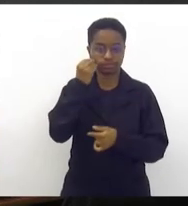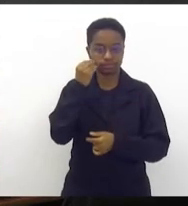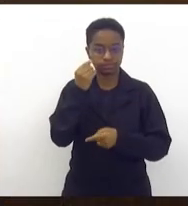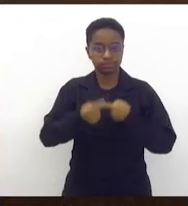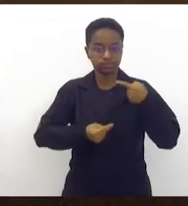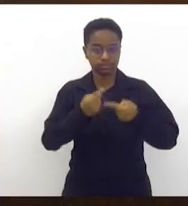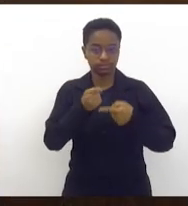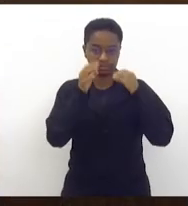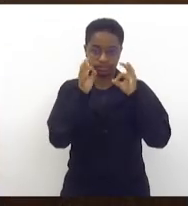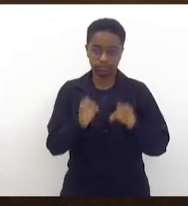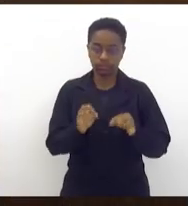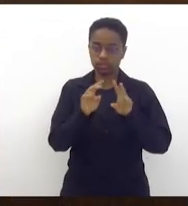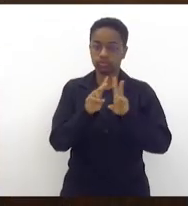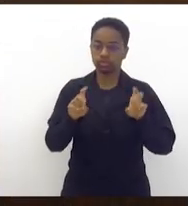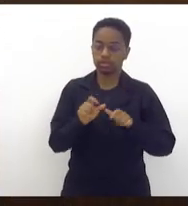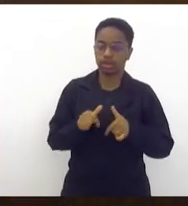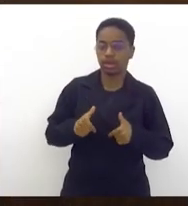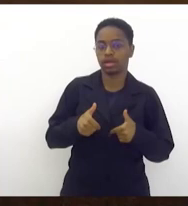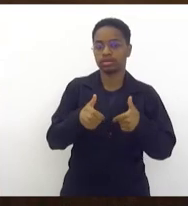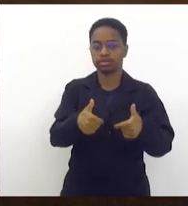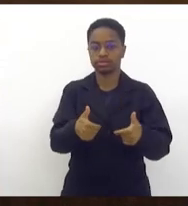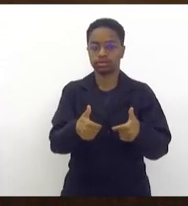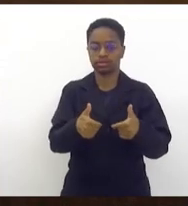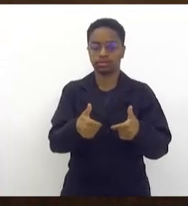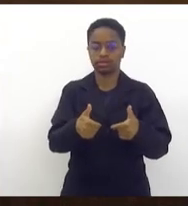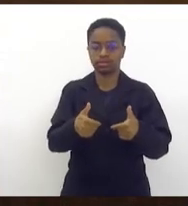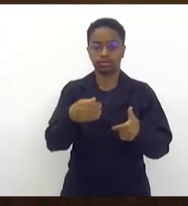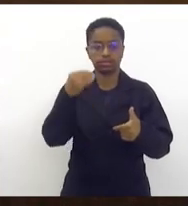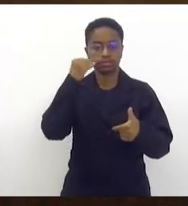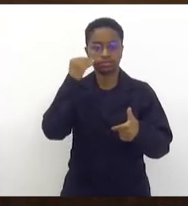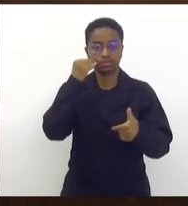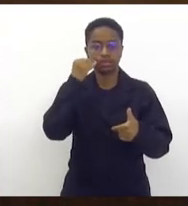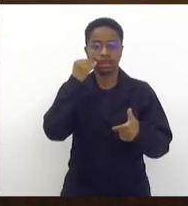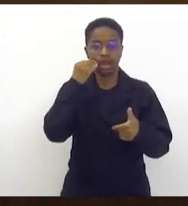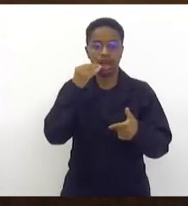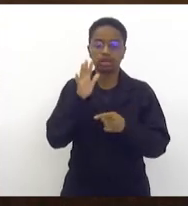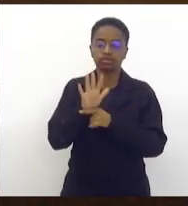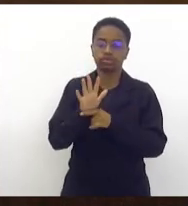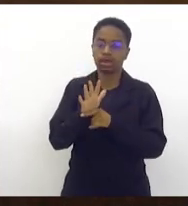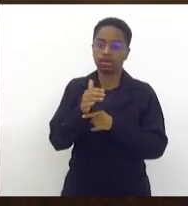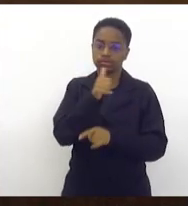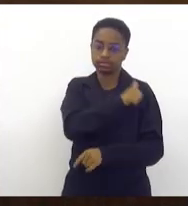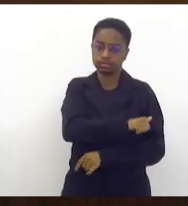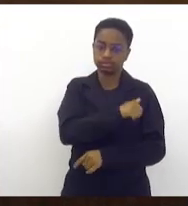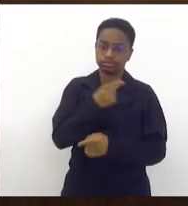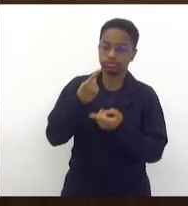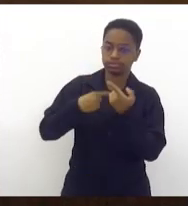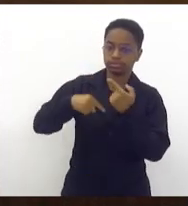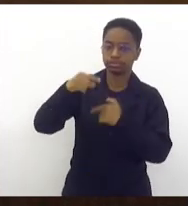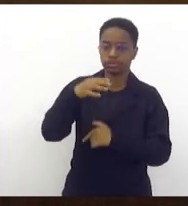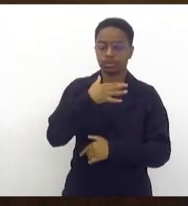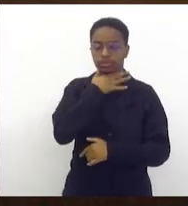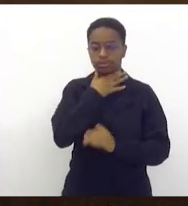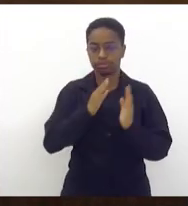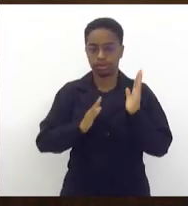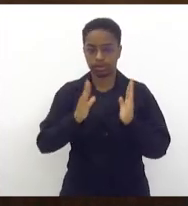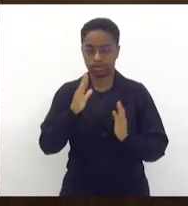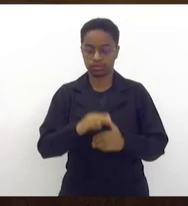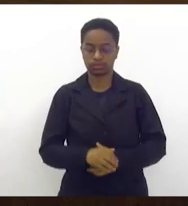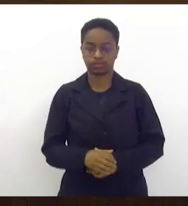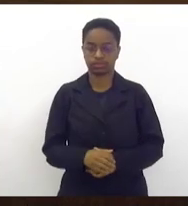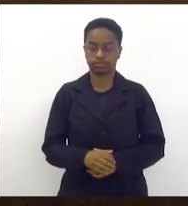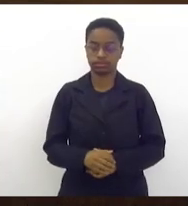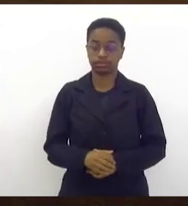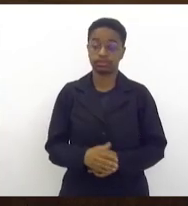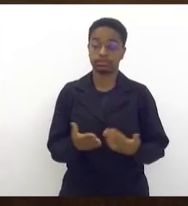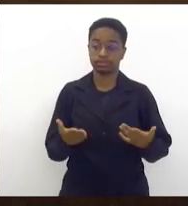franco sobre as medidas necessárias para tirar o Rio de Janeiro da crise. E, no final disso tudo, deputado, além